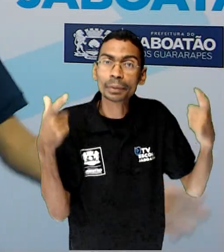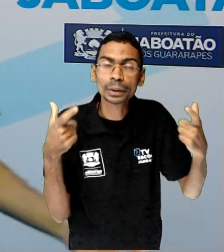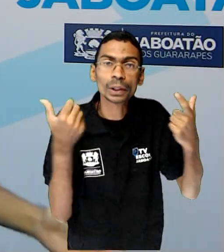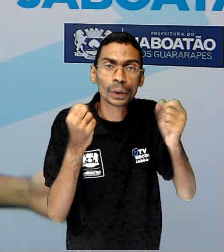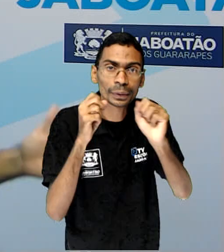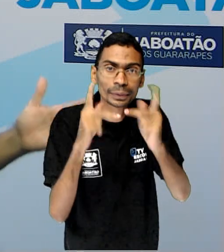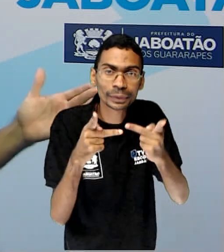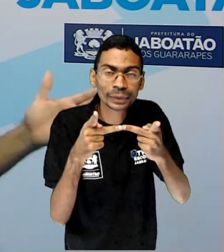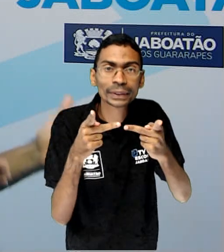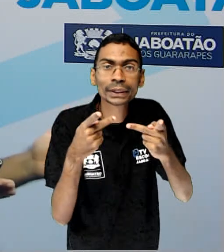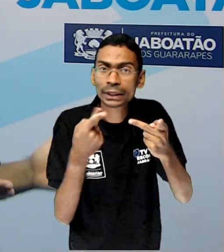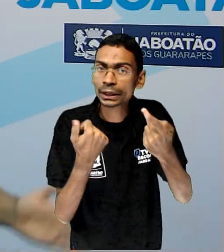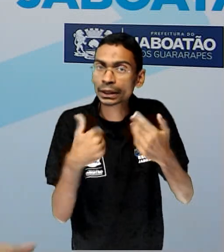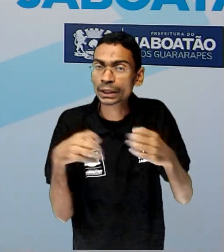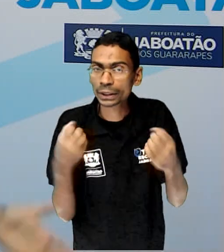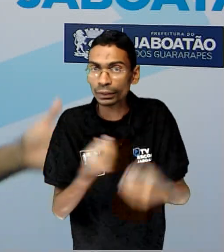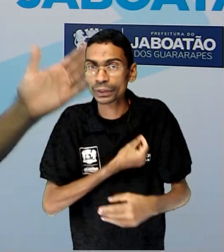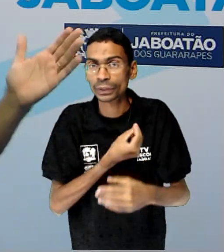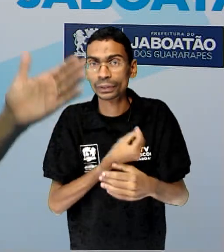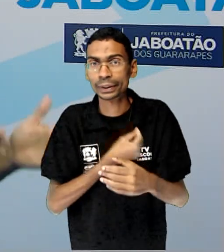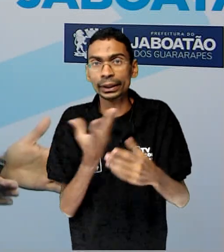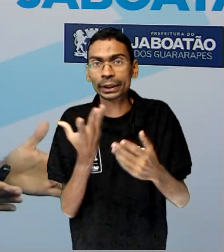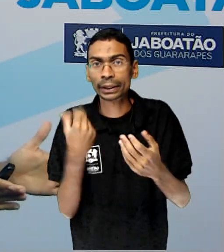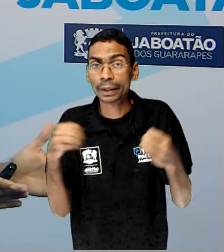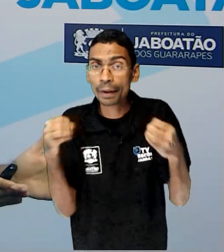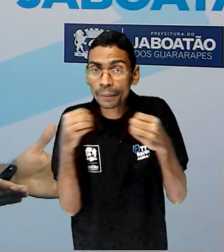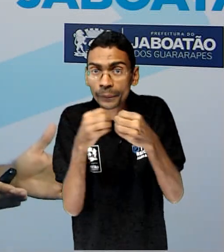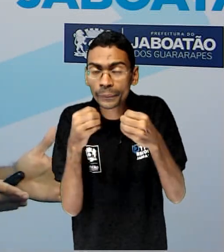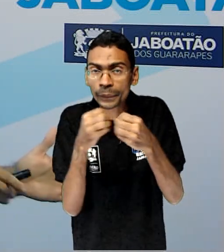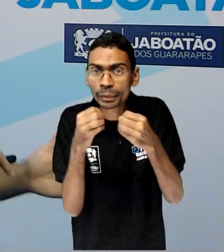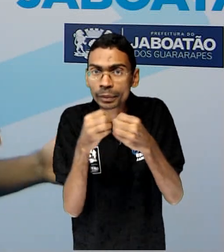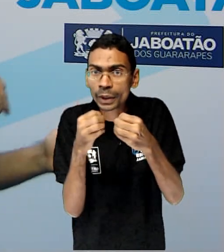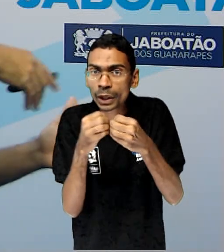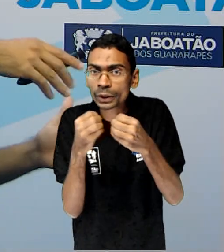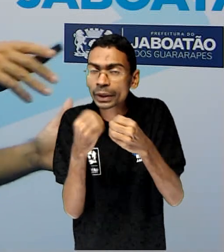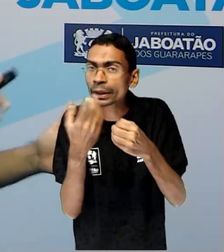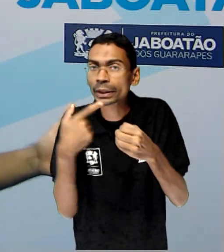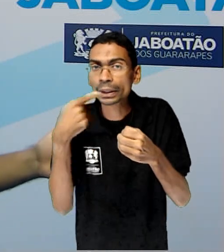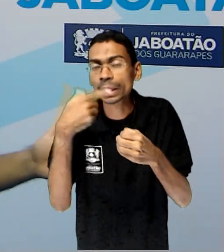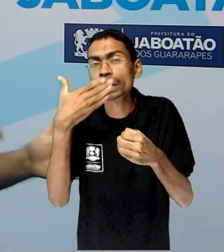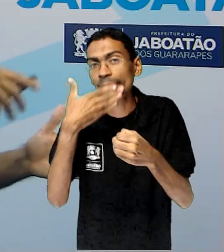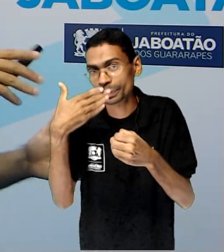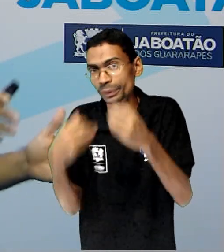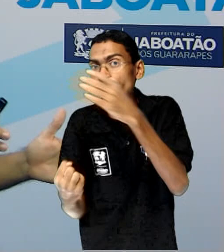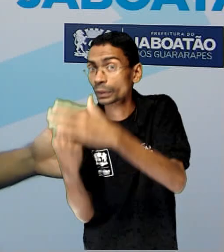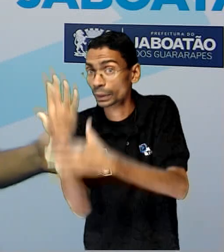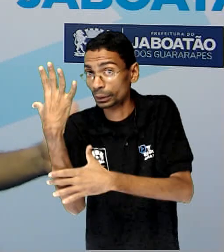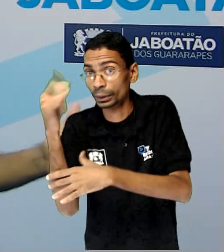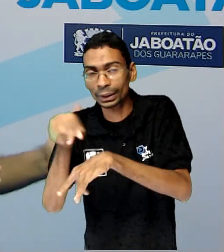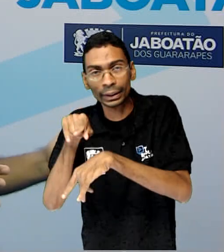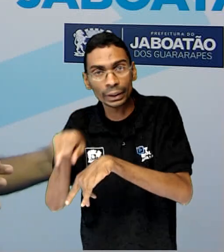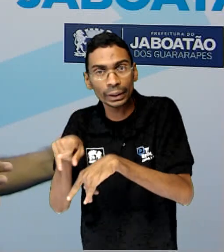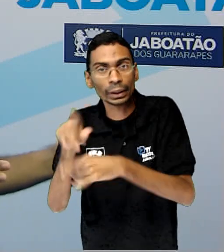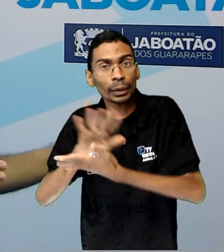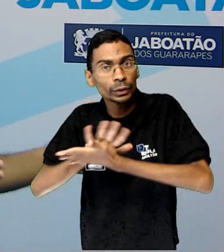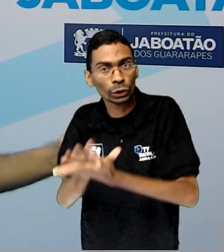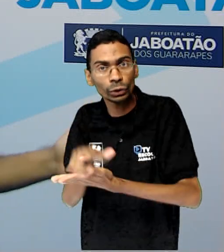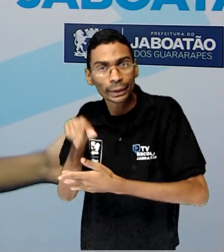Eles viviam perto da cana de açúcar, mas começaram a destruir tudo ali. E aí,